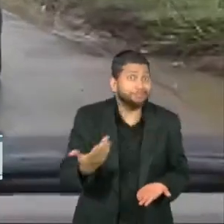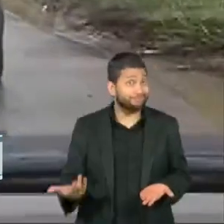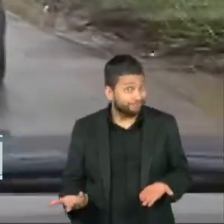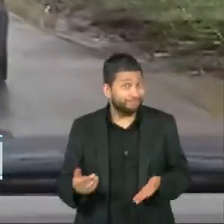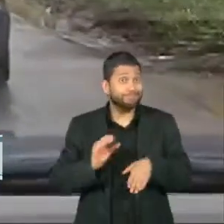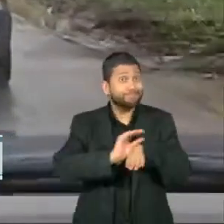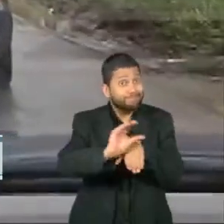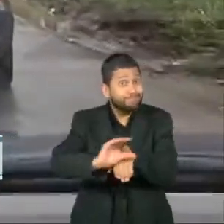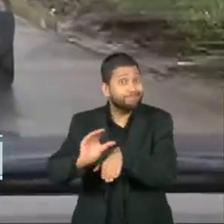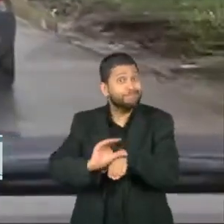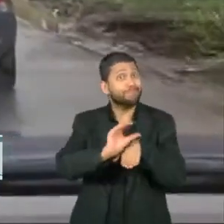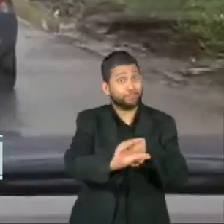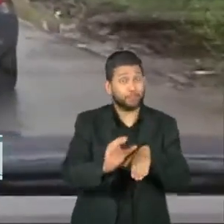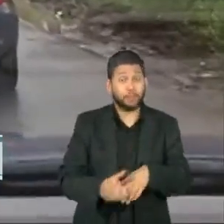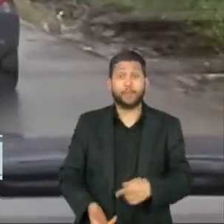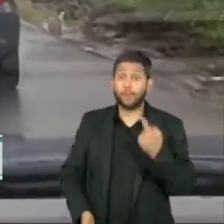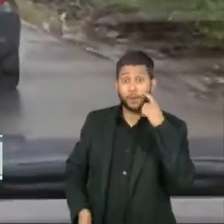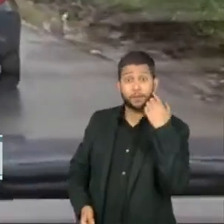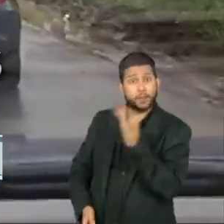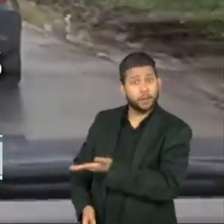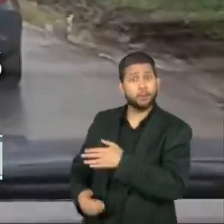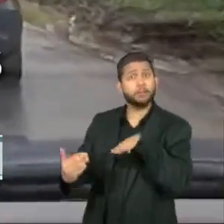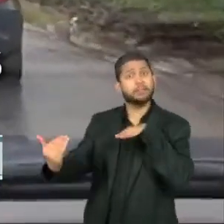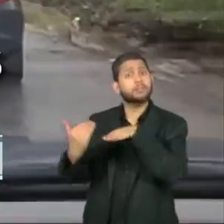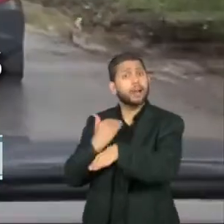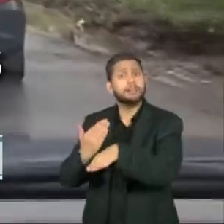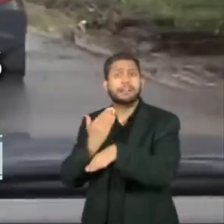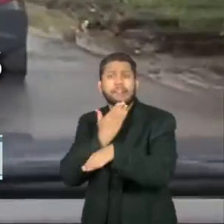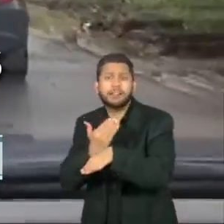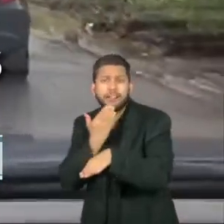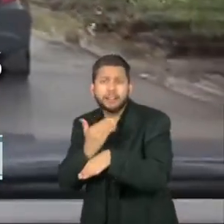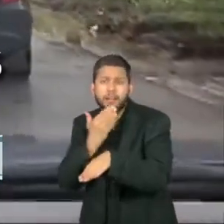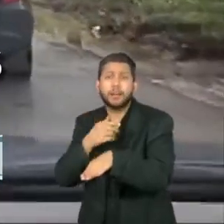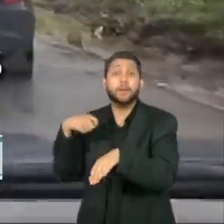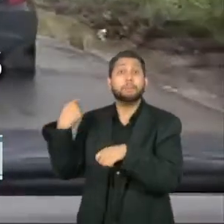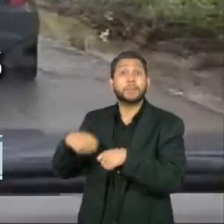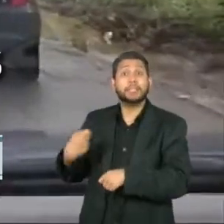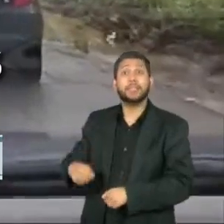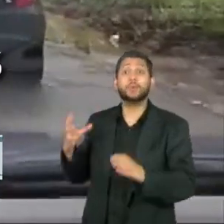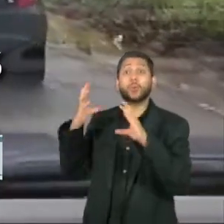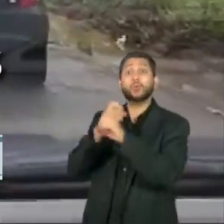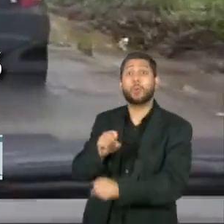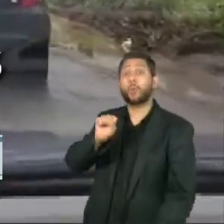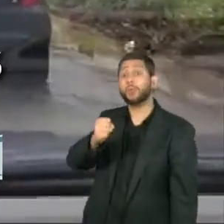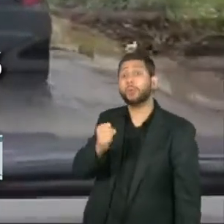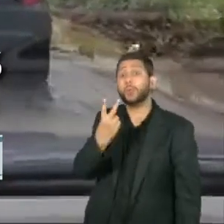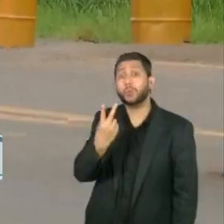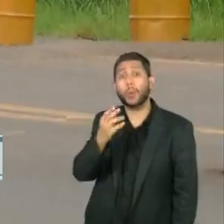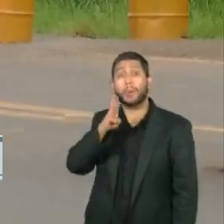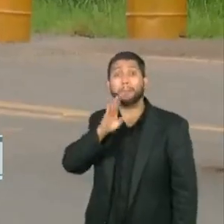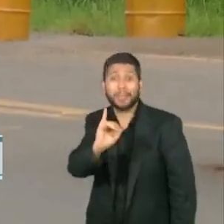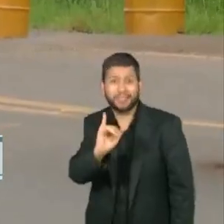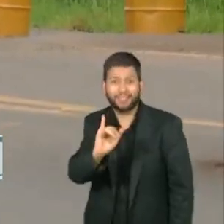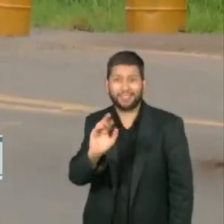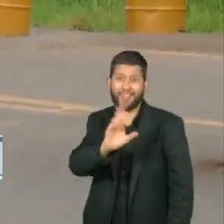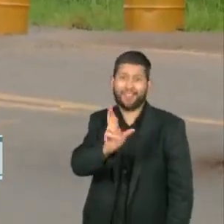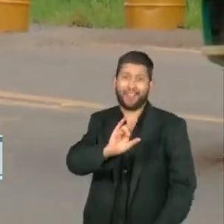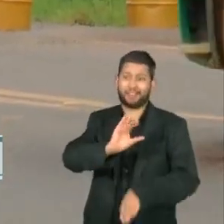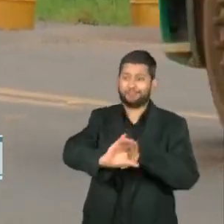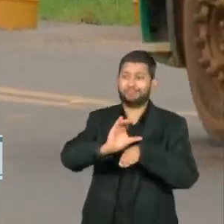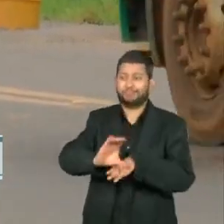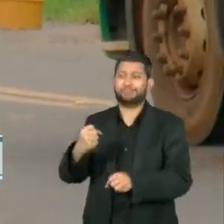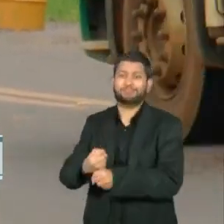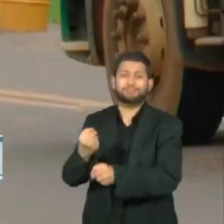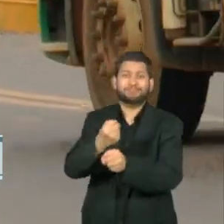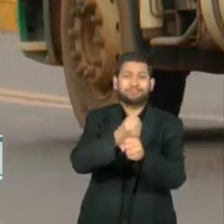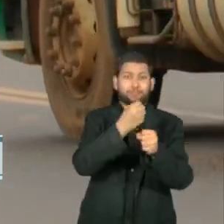solucionar a deficiência encontrada hoje nas rodovias, seriam necessários mais de 82 bilhões de reais. Para esse ano, foi